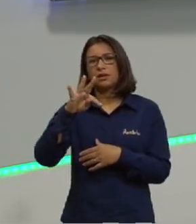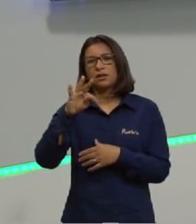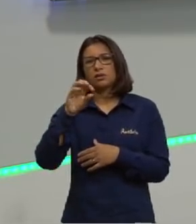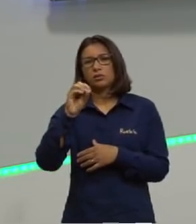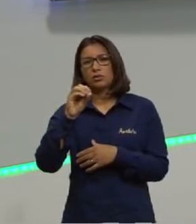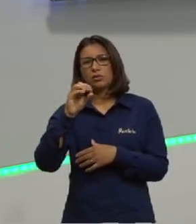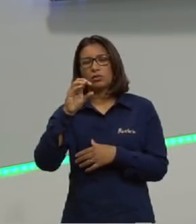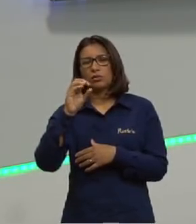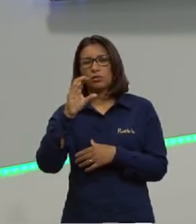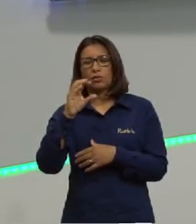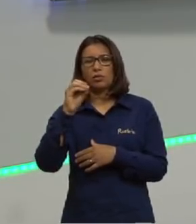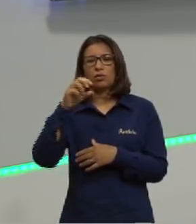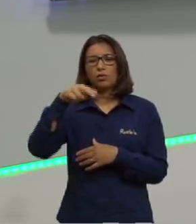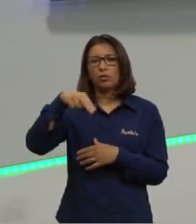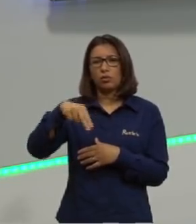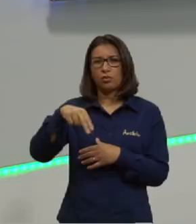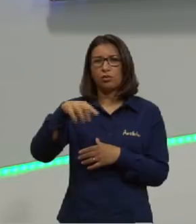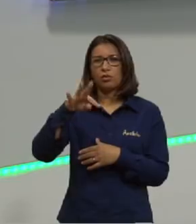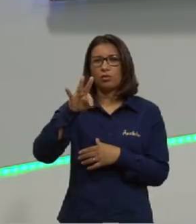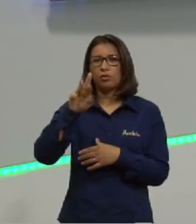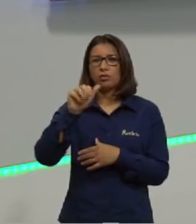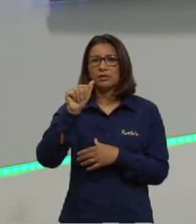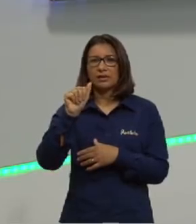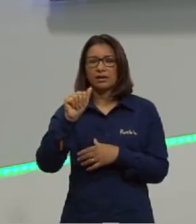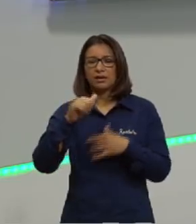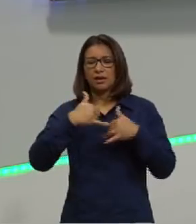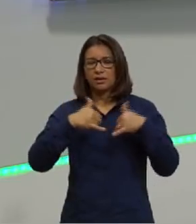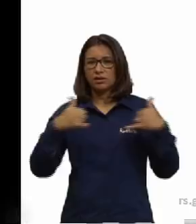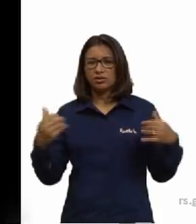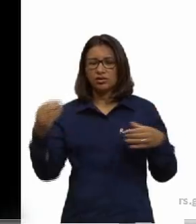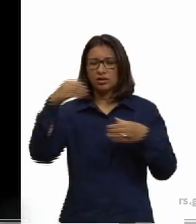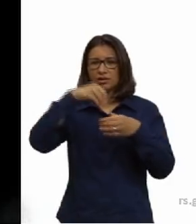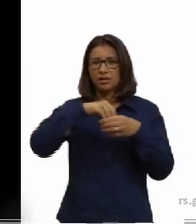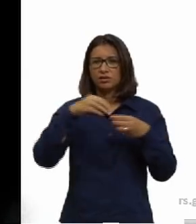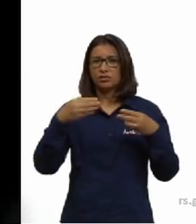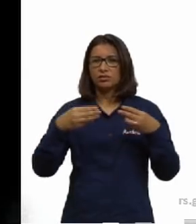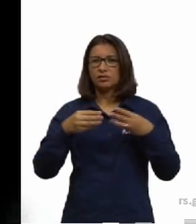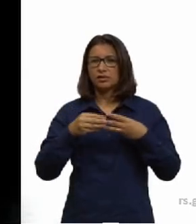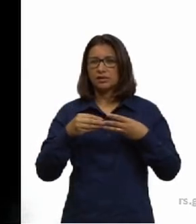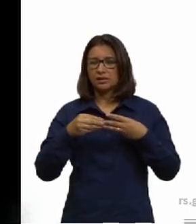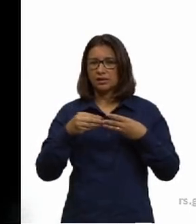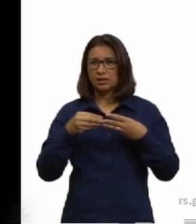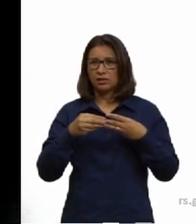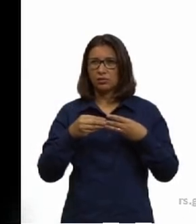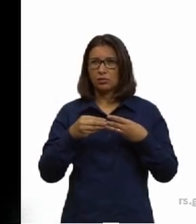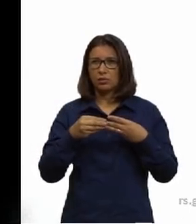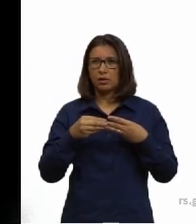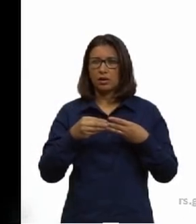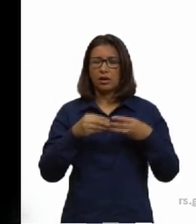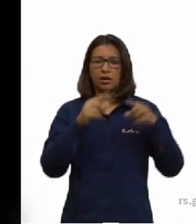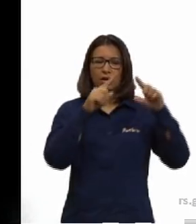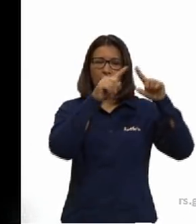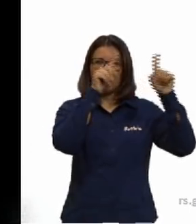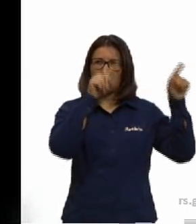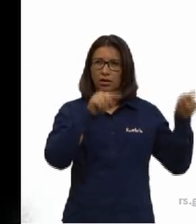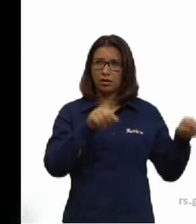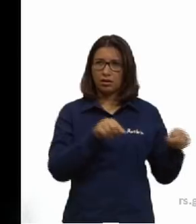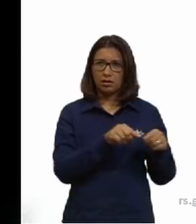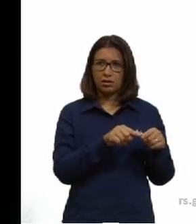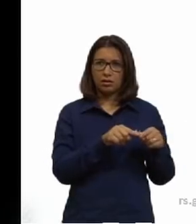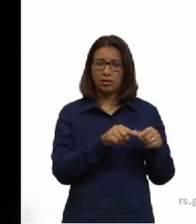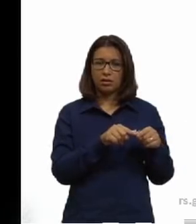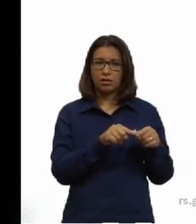produção de energia na célula. E aqui eu coloquei uma tabelinha para juntar todas essas